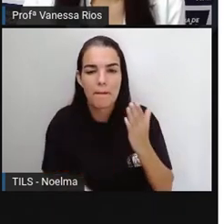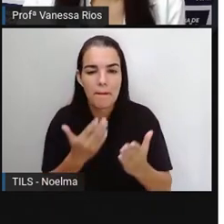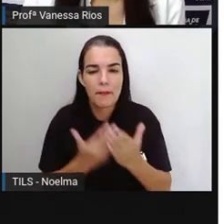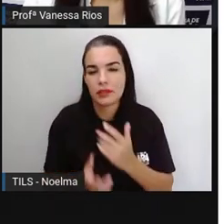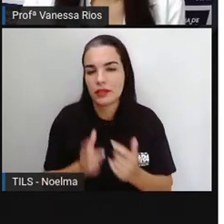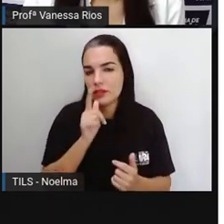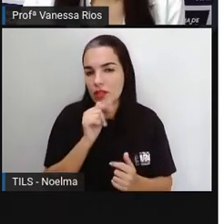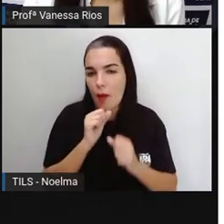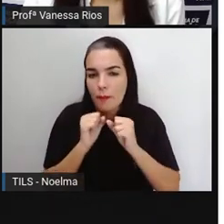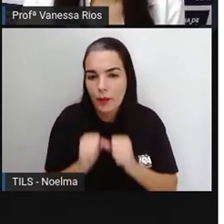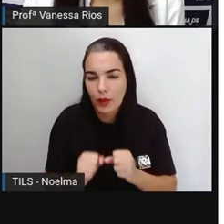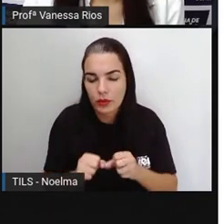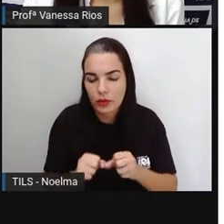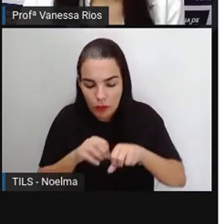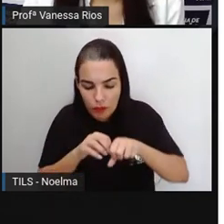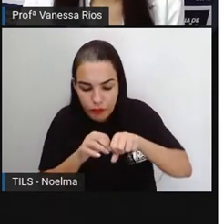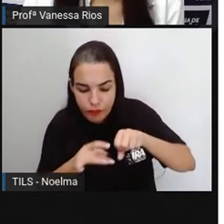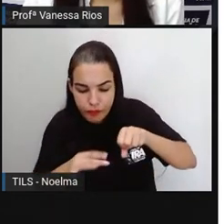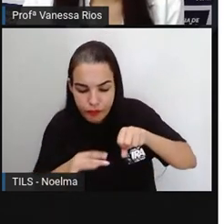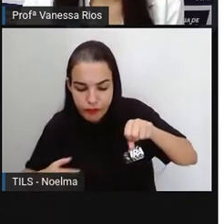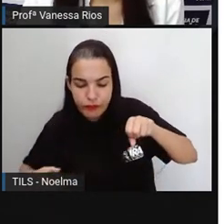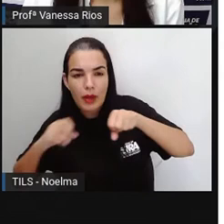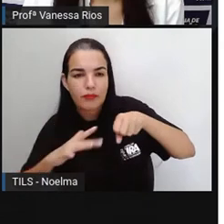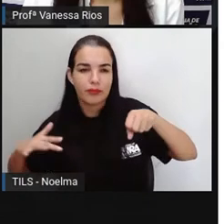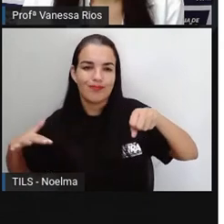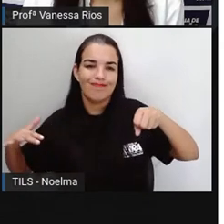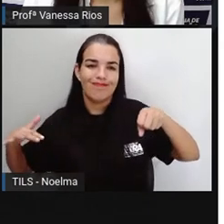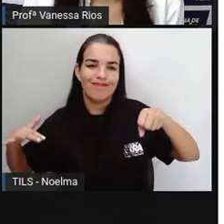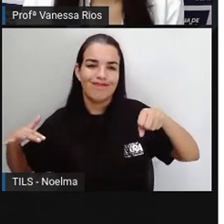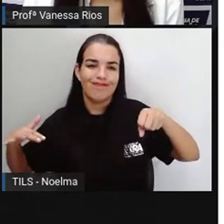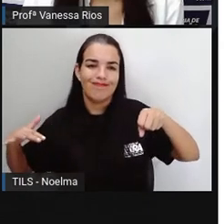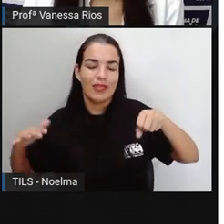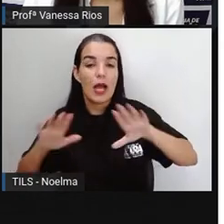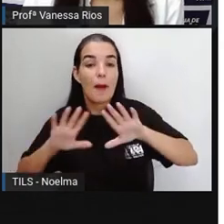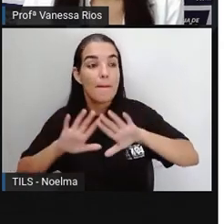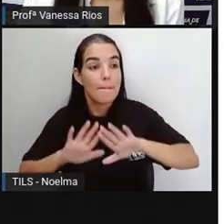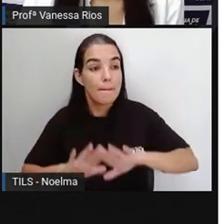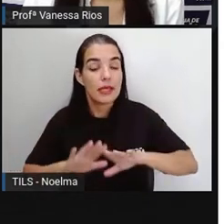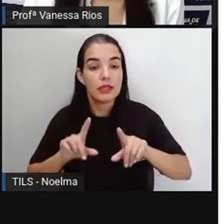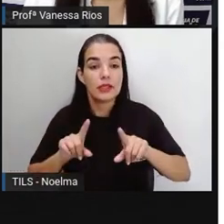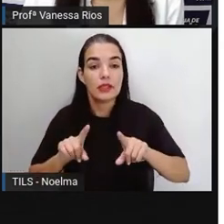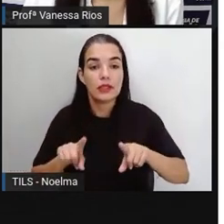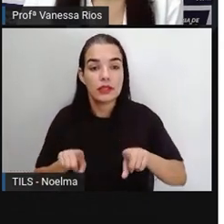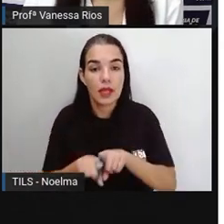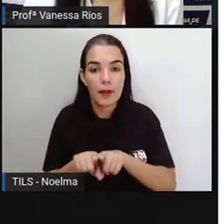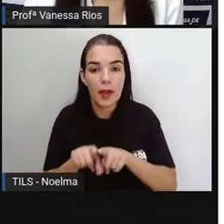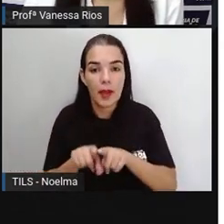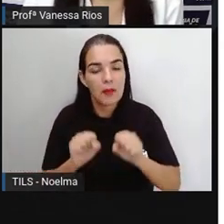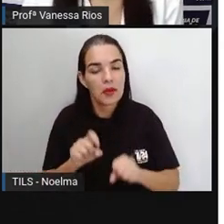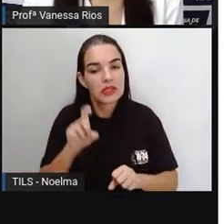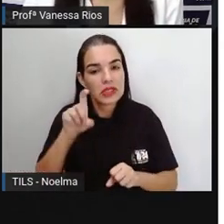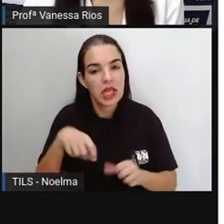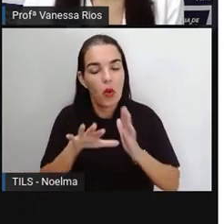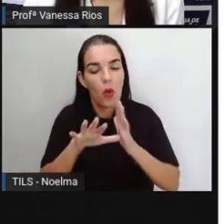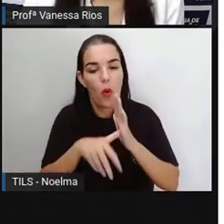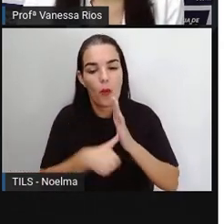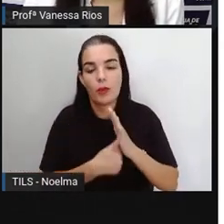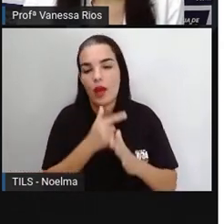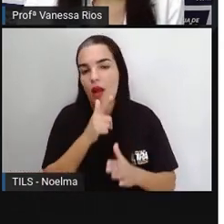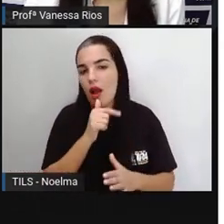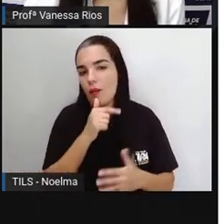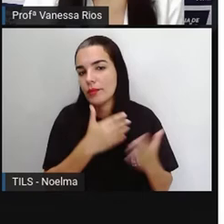vazamento nas tubulações, mas também por fraudes. Aí o nome do fotógrafo responsável pela